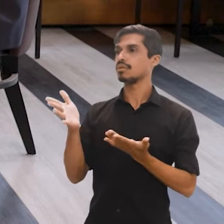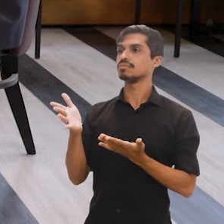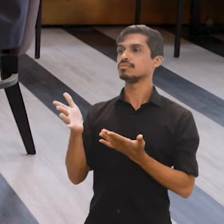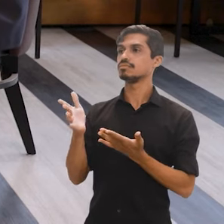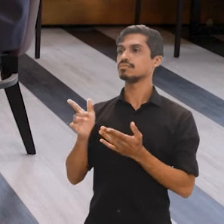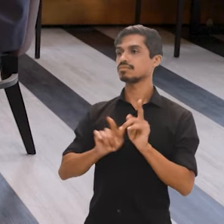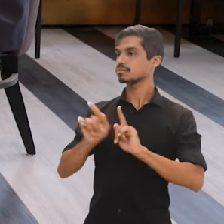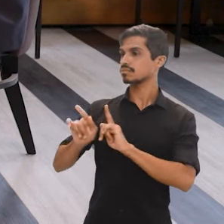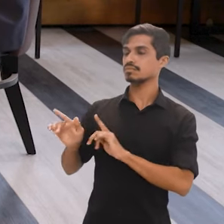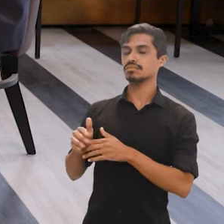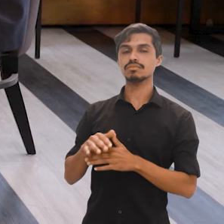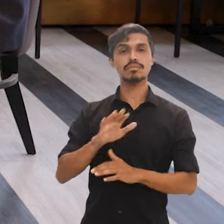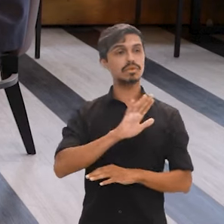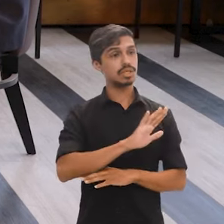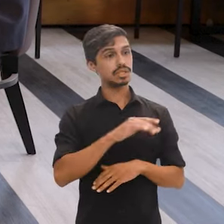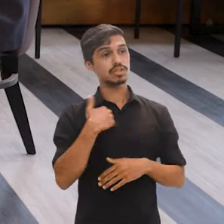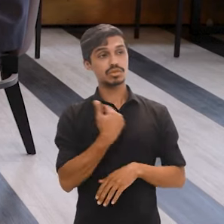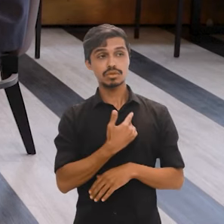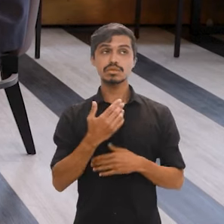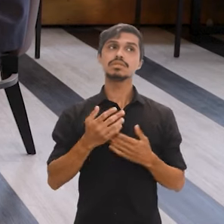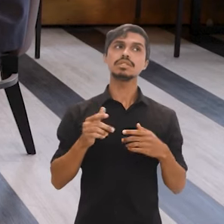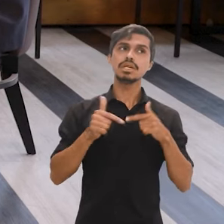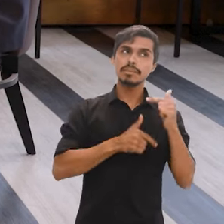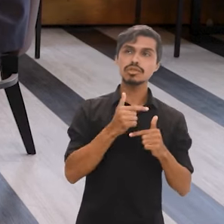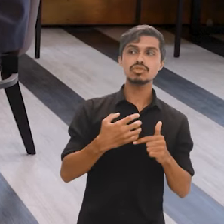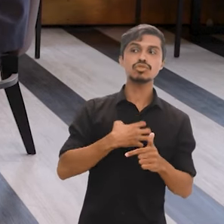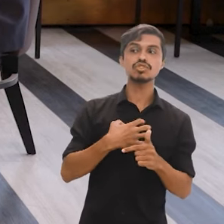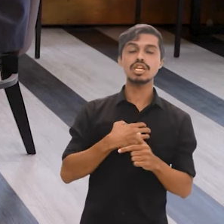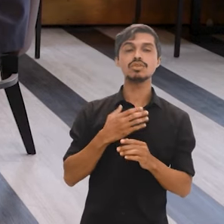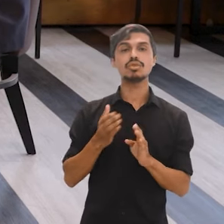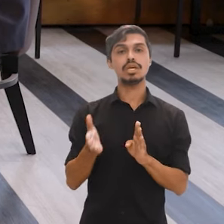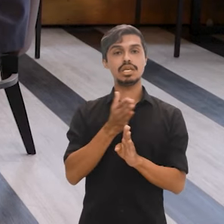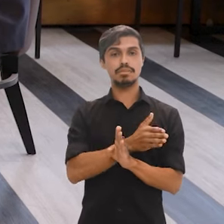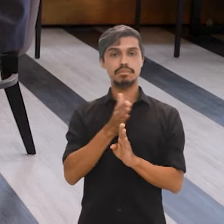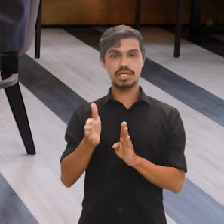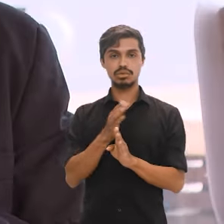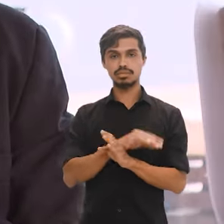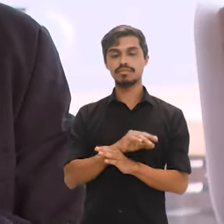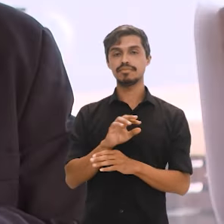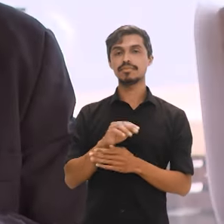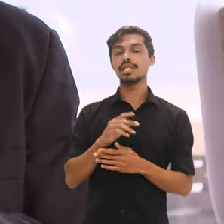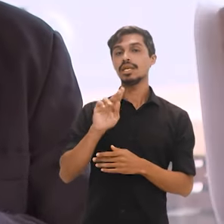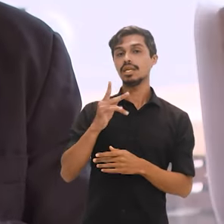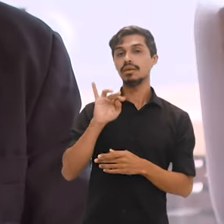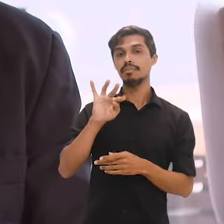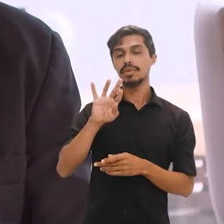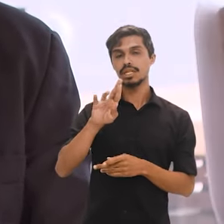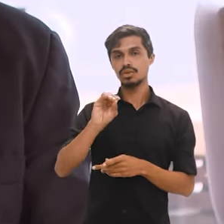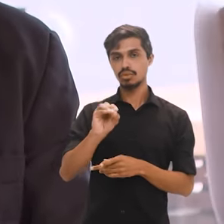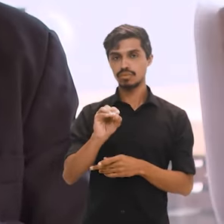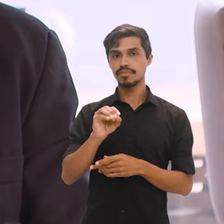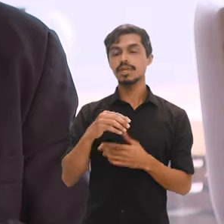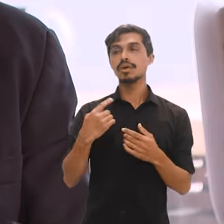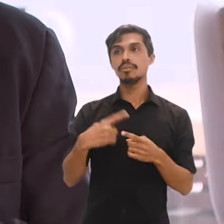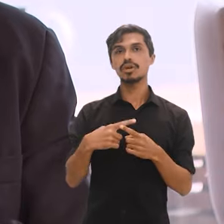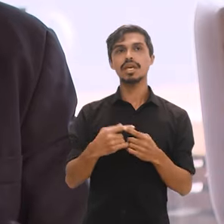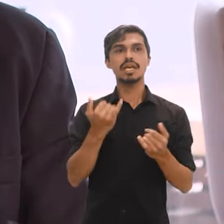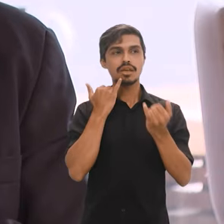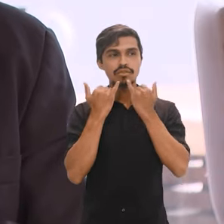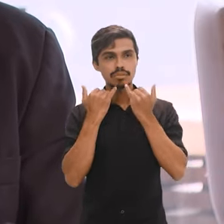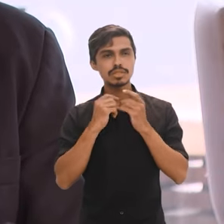mais rápido. Não, nós já estamos trabalhando com o Censo de 2030 de uma forma híbrida, que utilizaria possivelmente dados